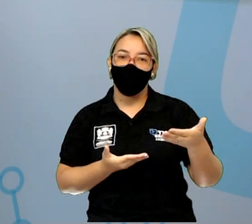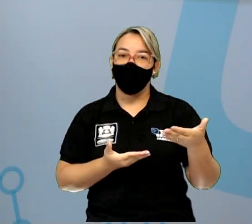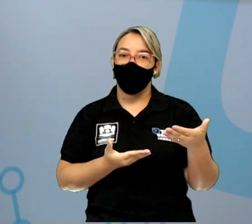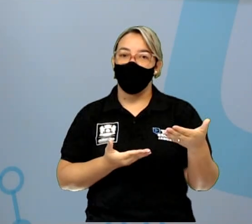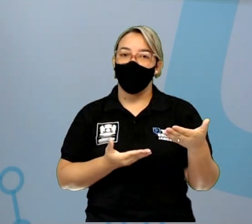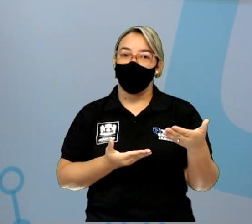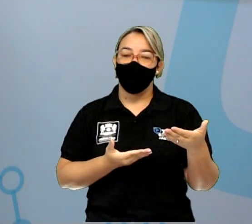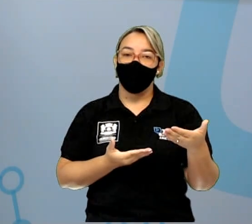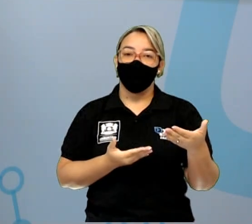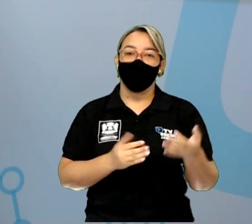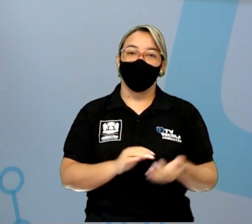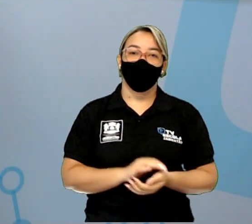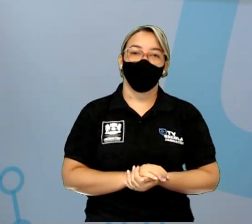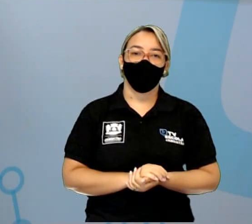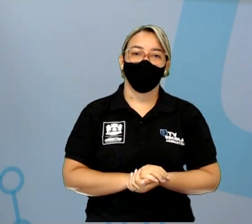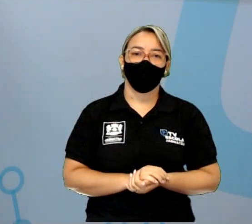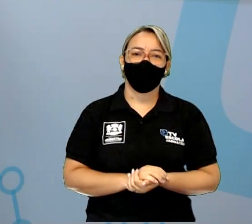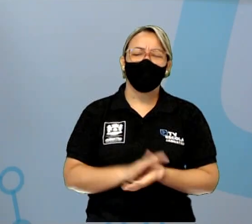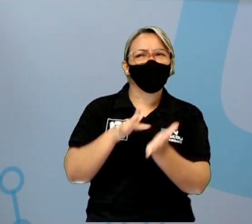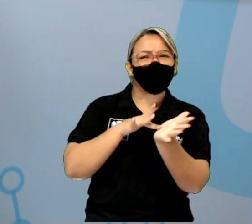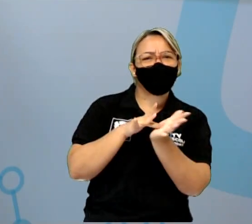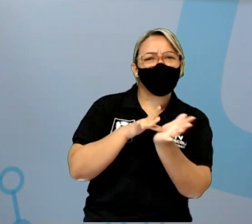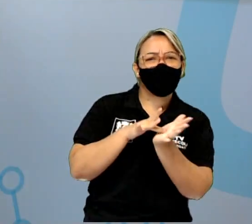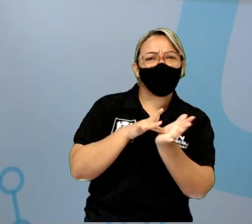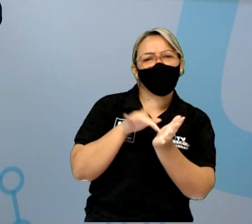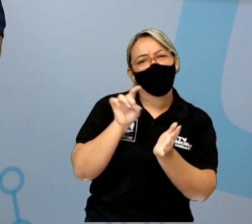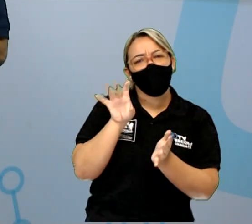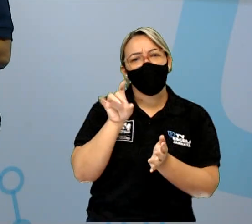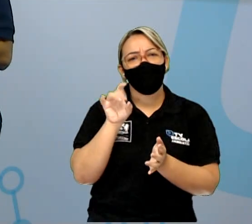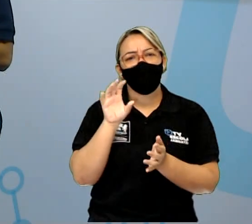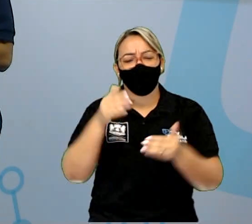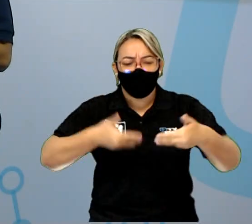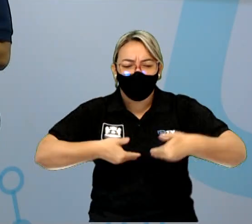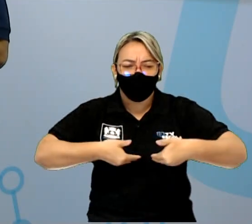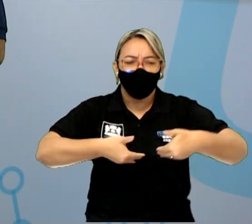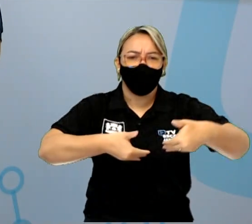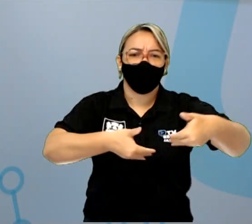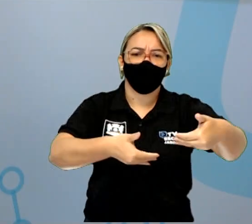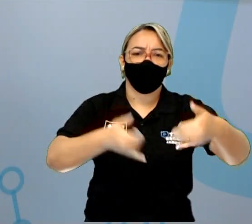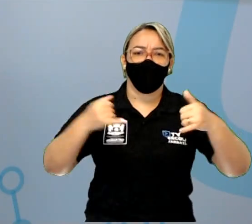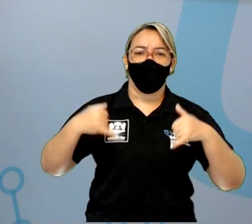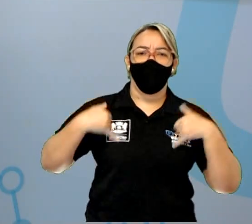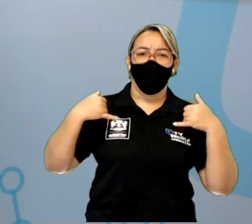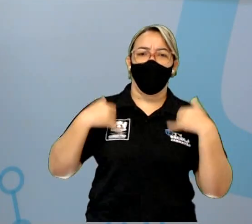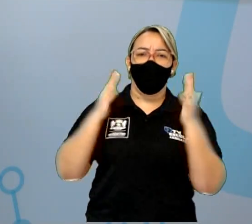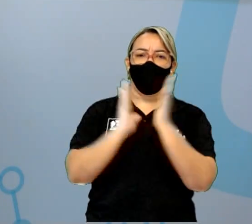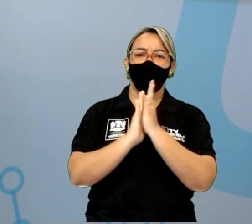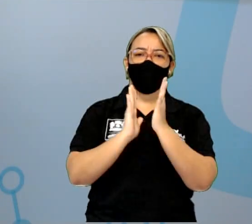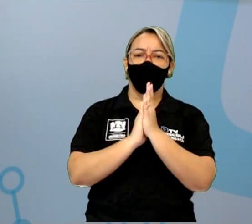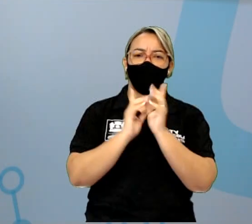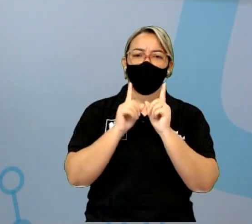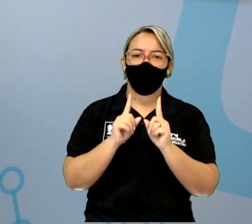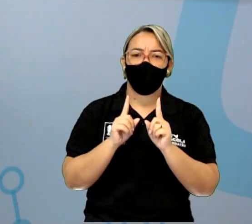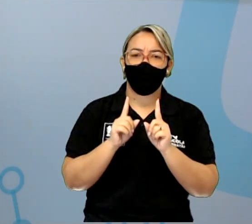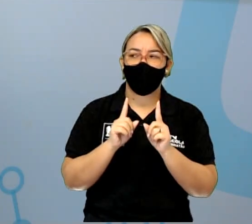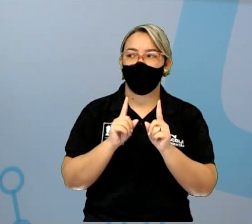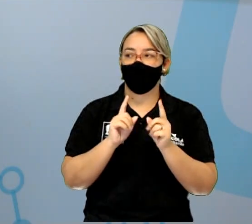E aí, faz de conta que você está me convidando para o aniversário. Então,